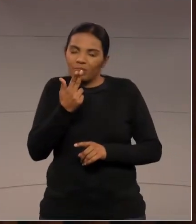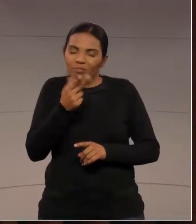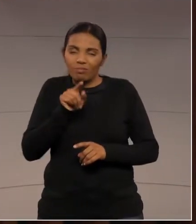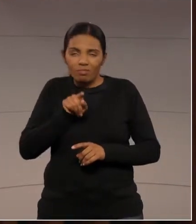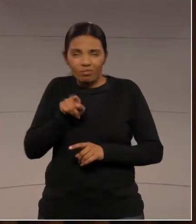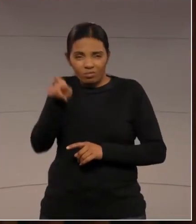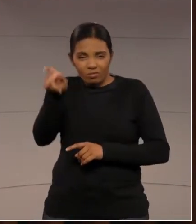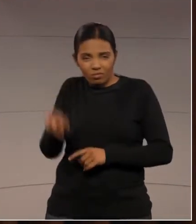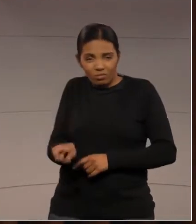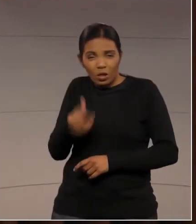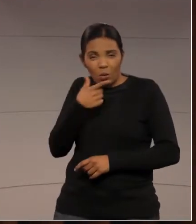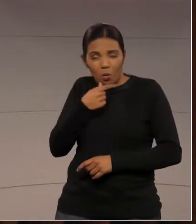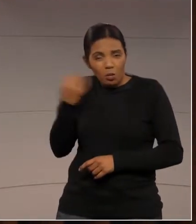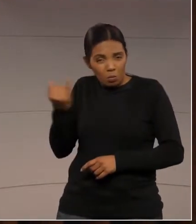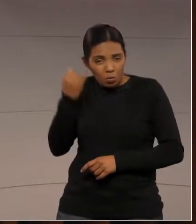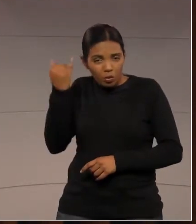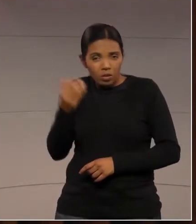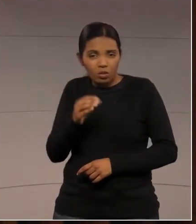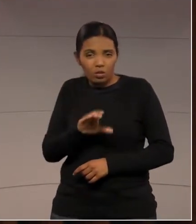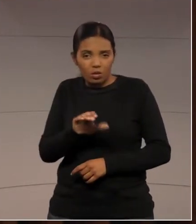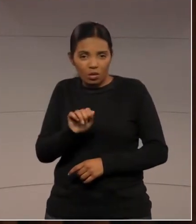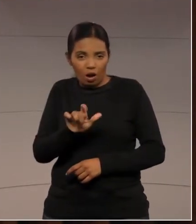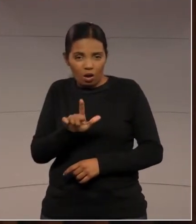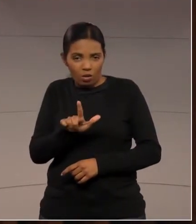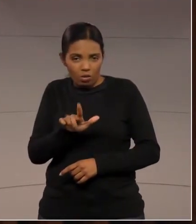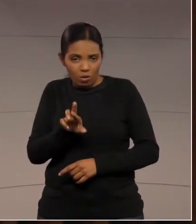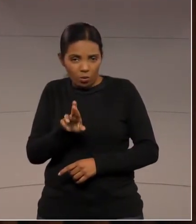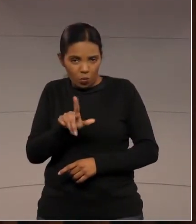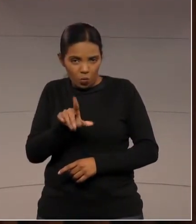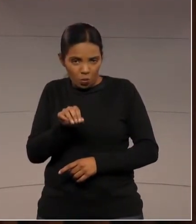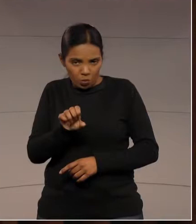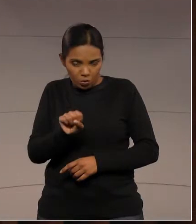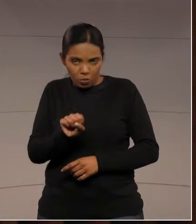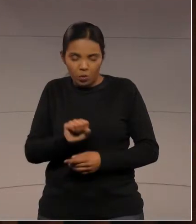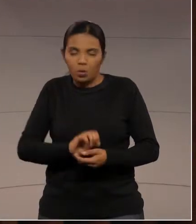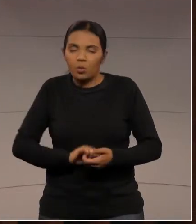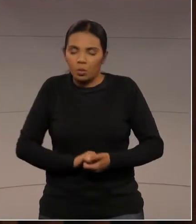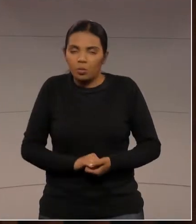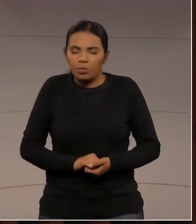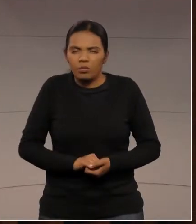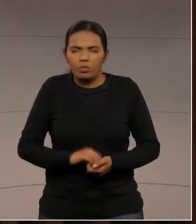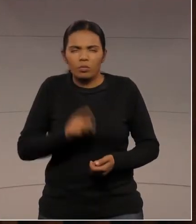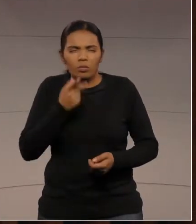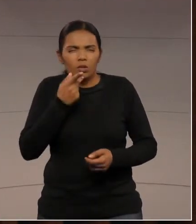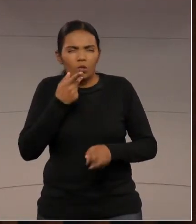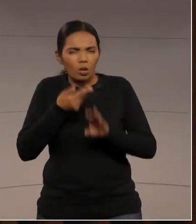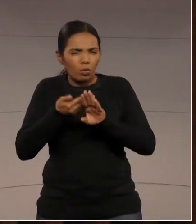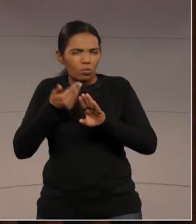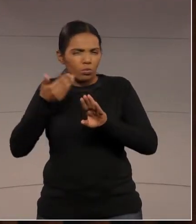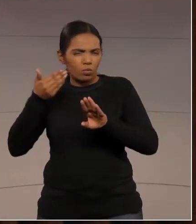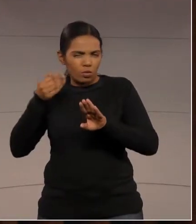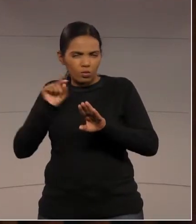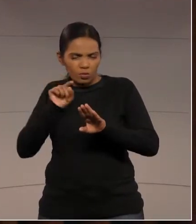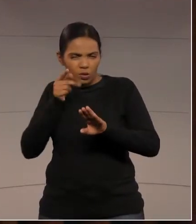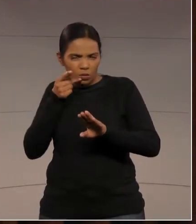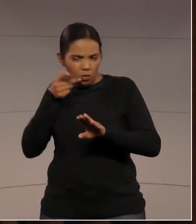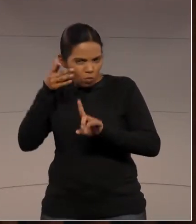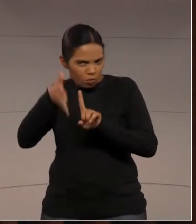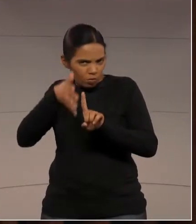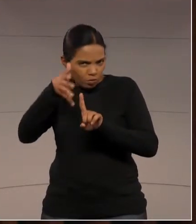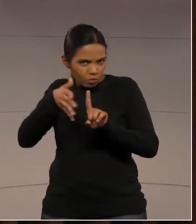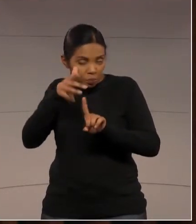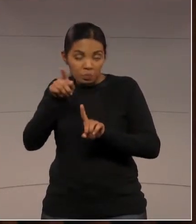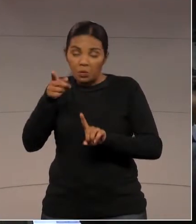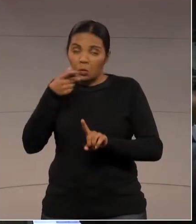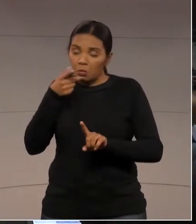brasileira. Por favor, deputado Evandro. Deputado Michele, eu quero voltar um pouco atrás do seu discurso, que penso ter sido